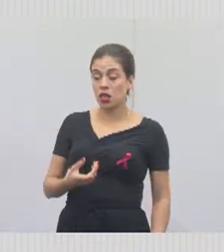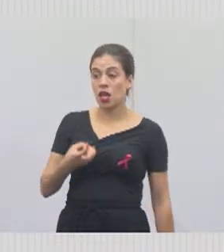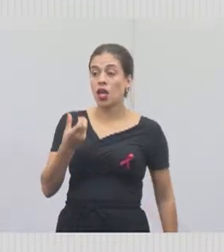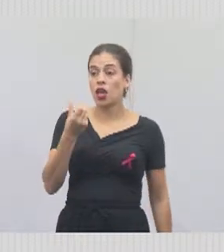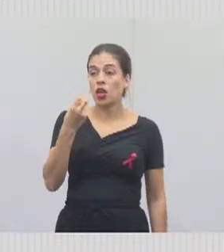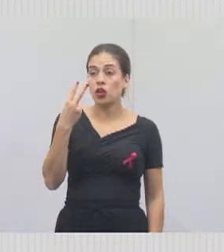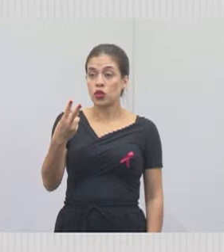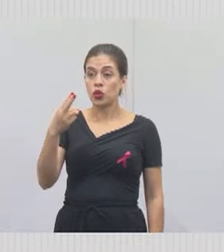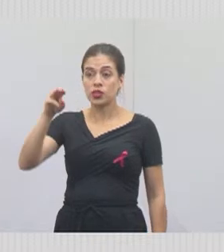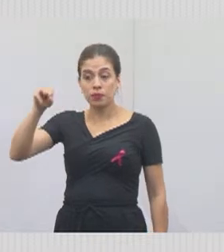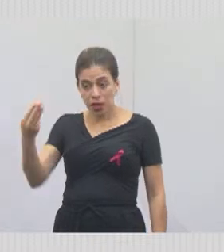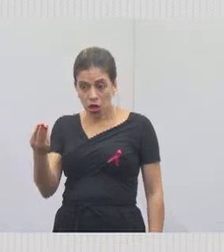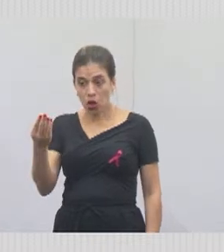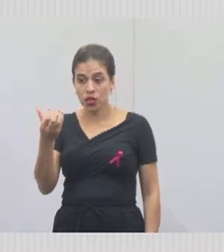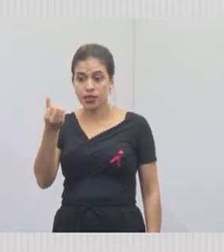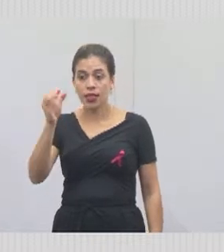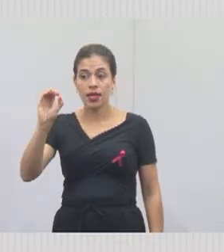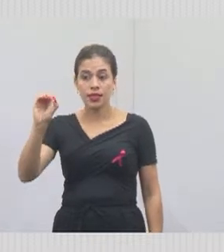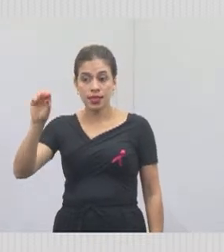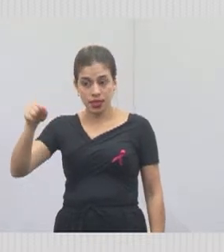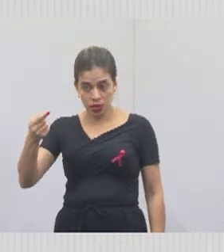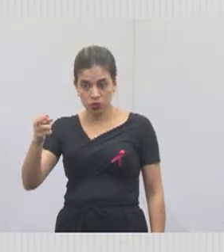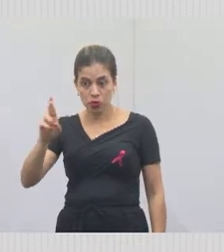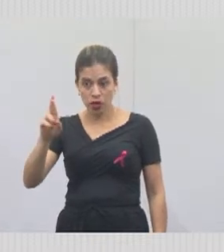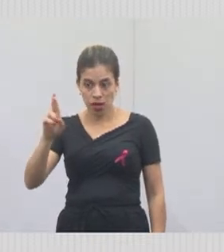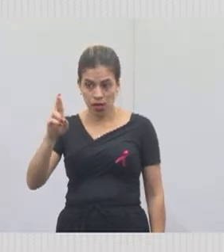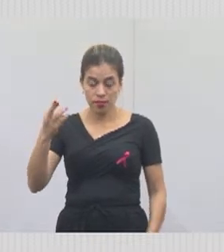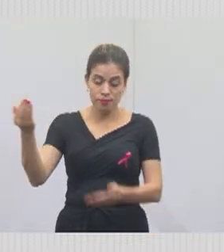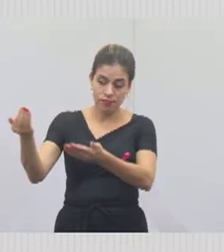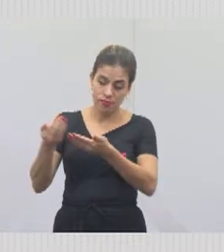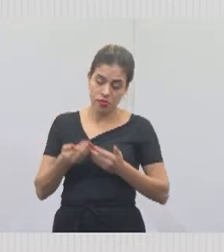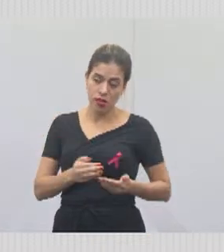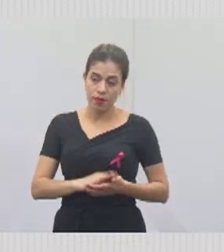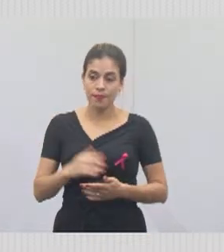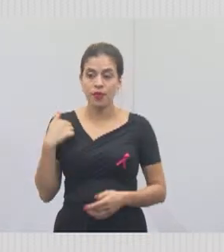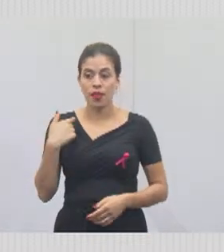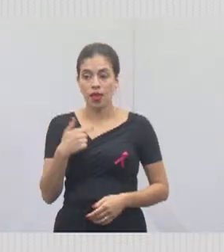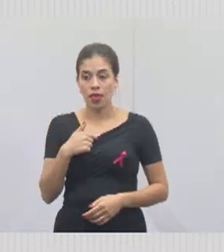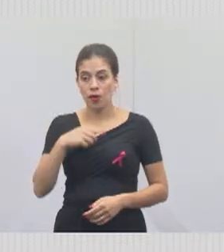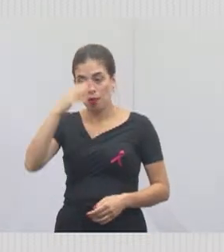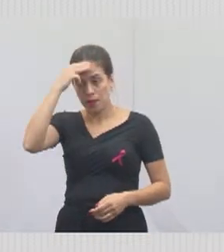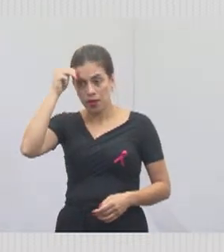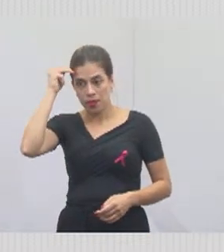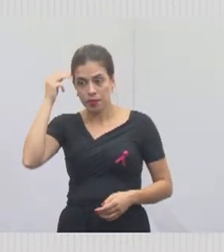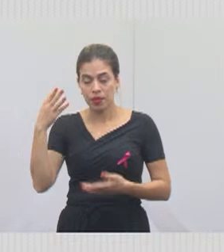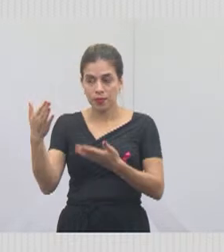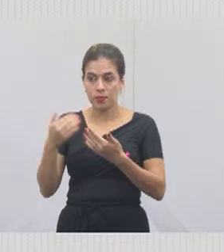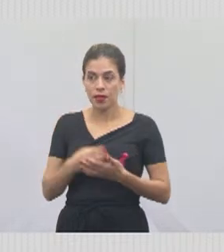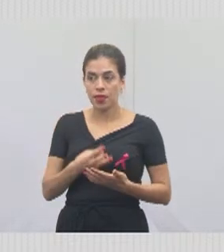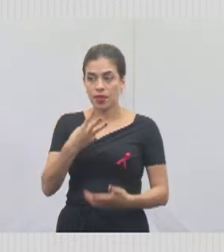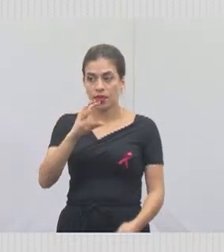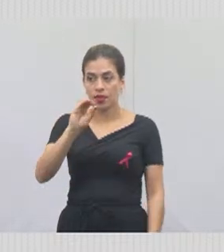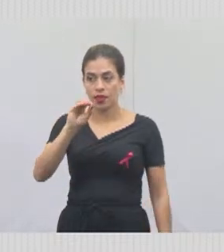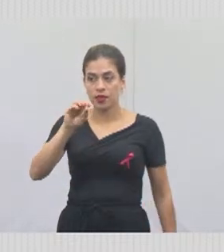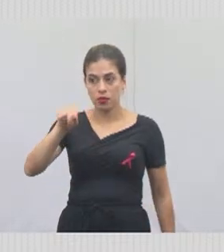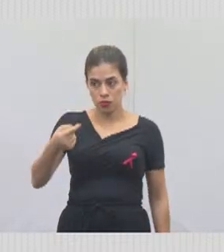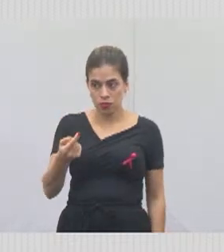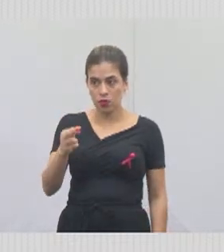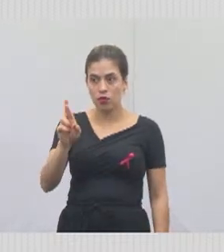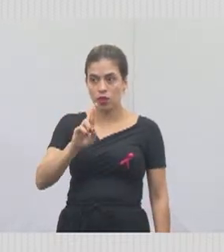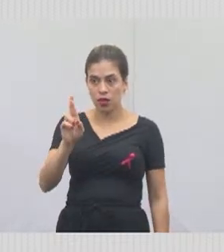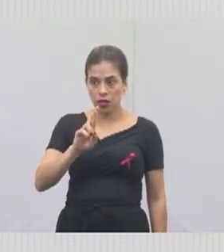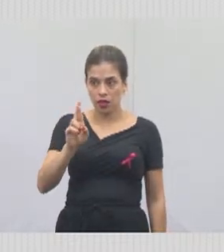E, no nosso caso, eu e Maria Amélia, nós fomos contemplados aí com 300 mil reais,